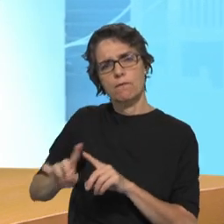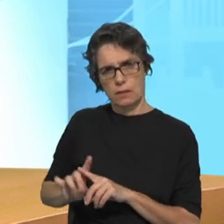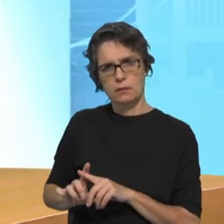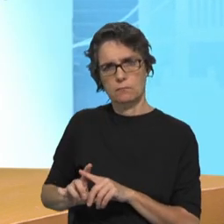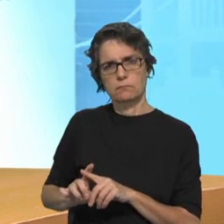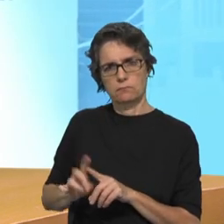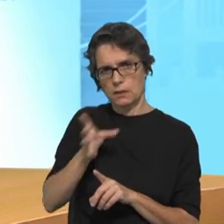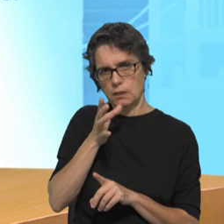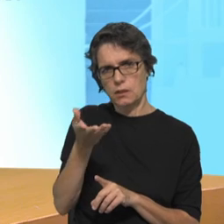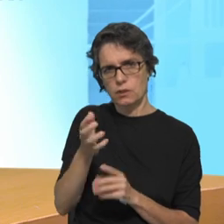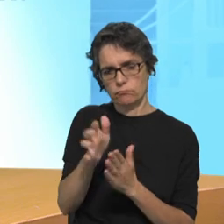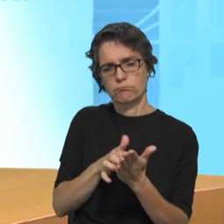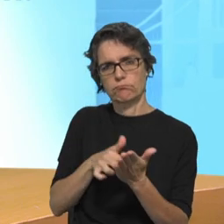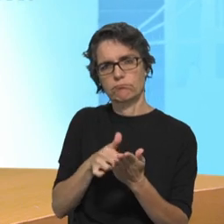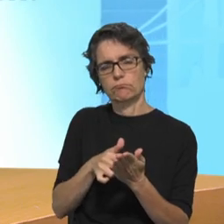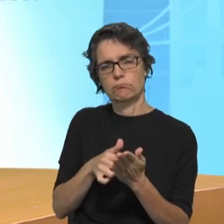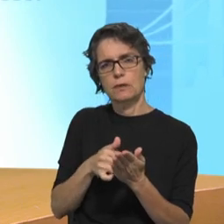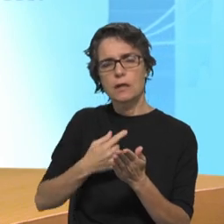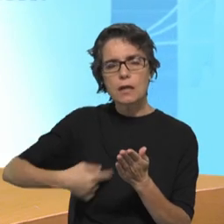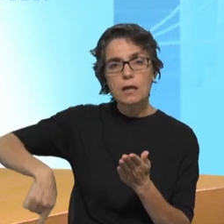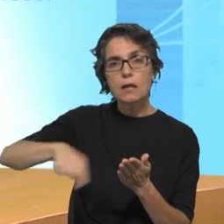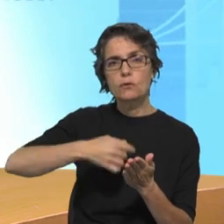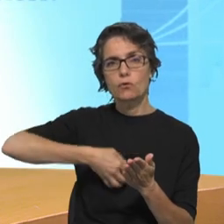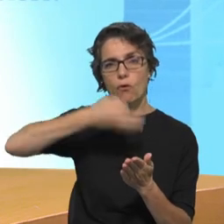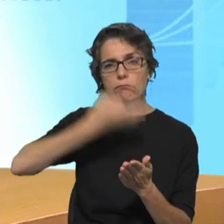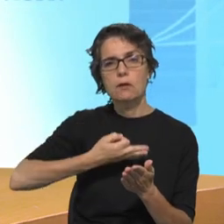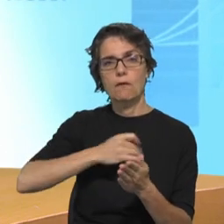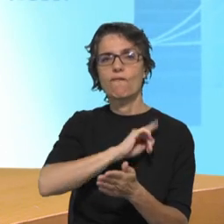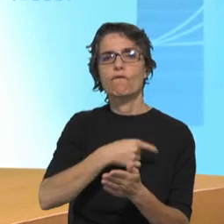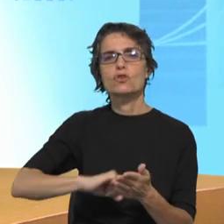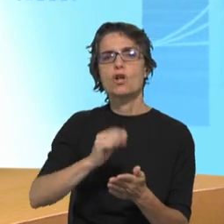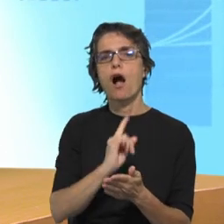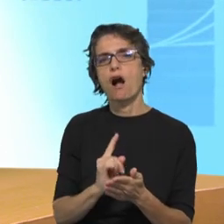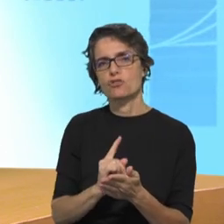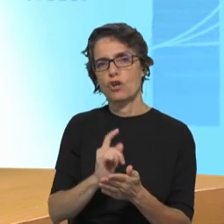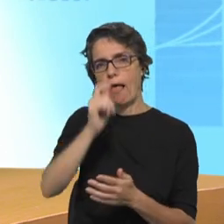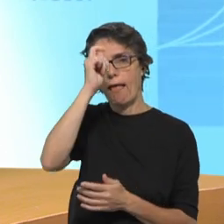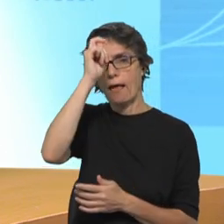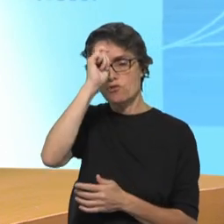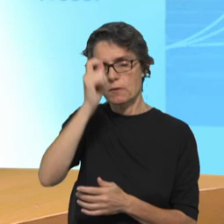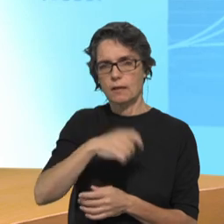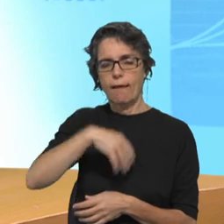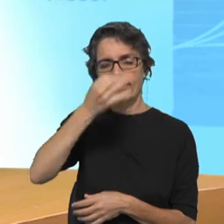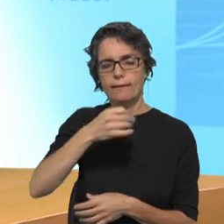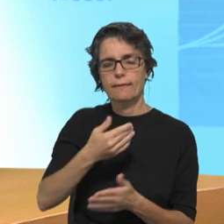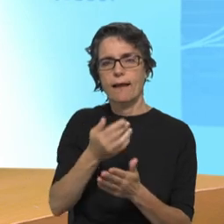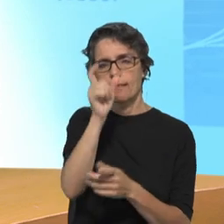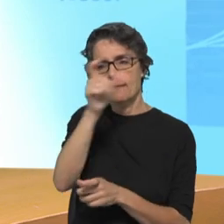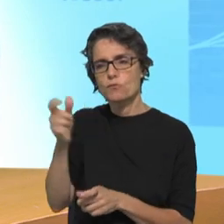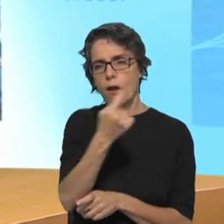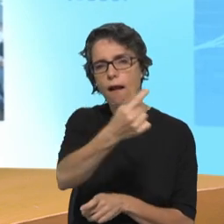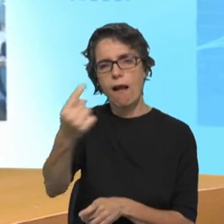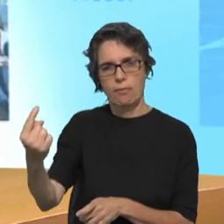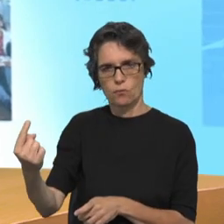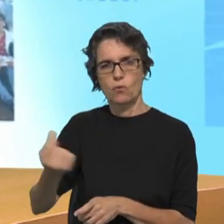força de acreditarmos na dignidade de cada pessoa, na capacidade de construirmos